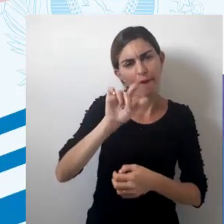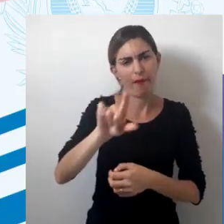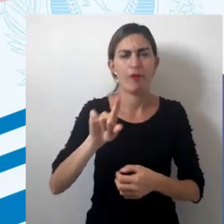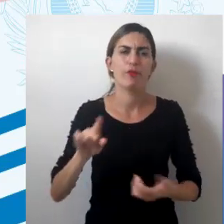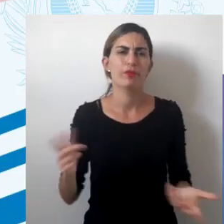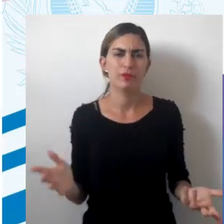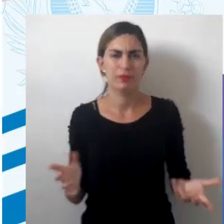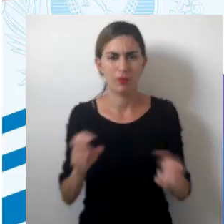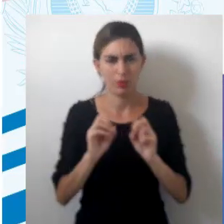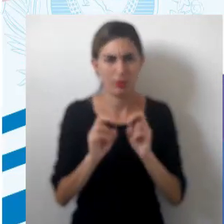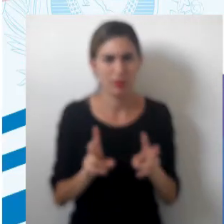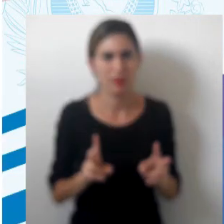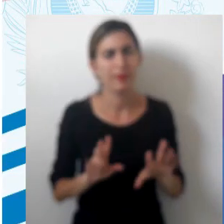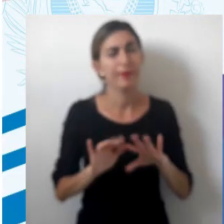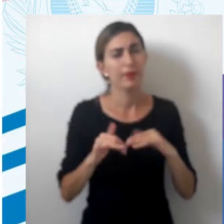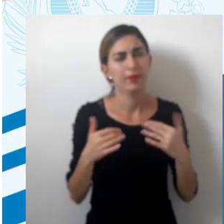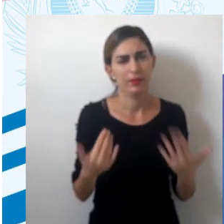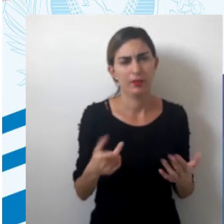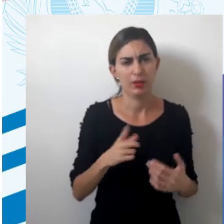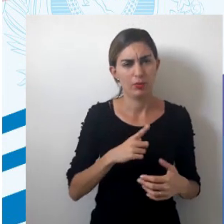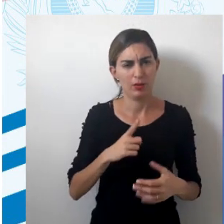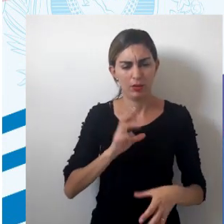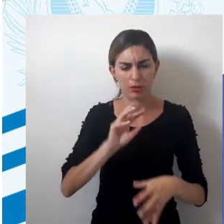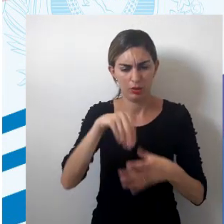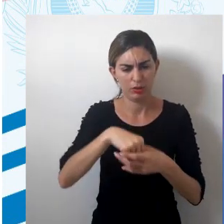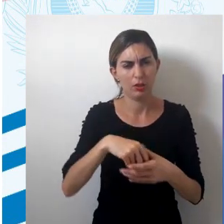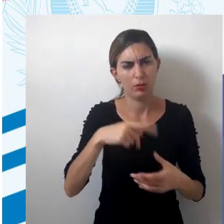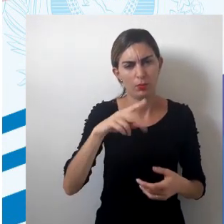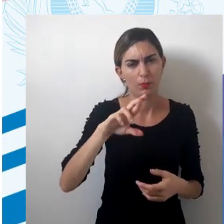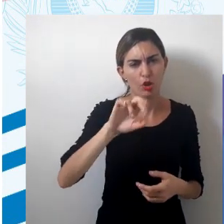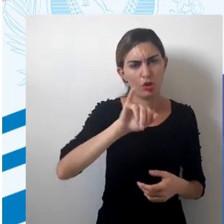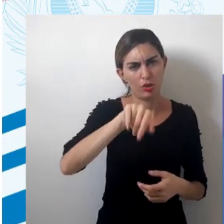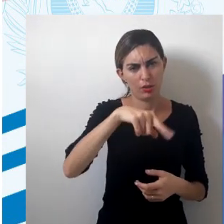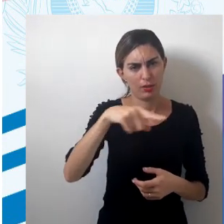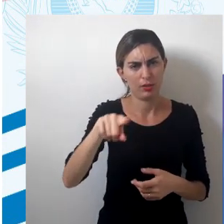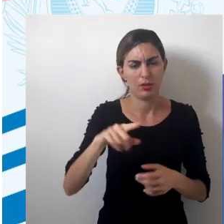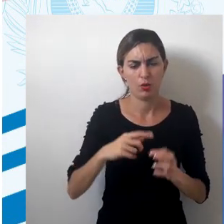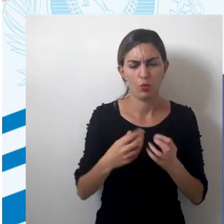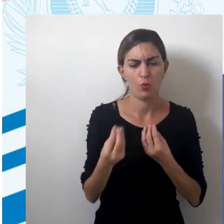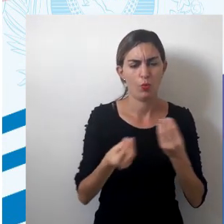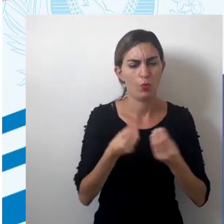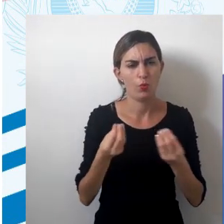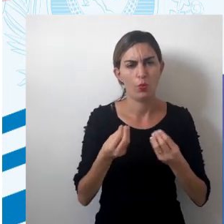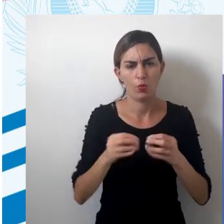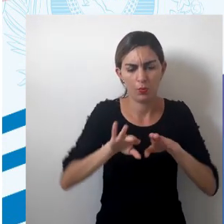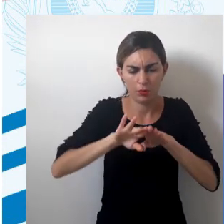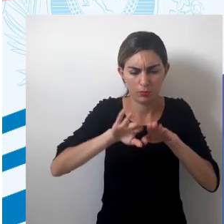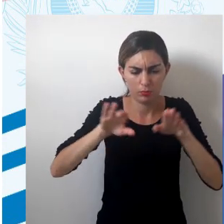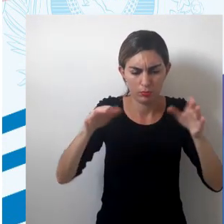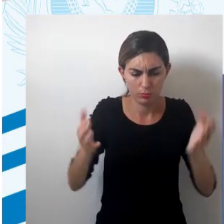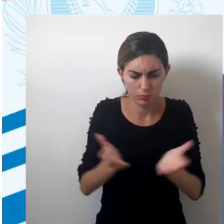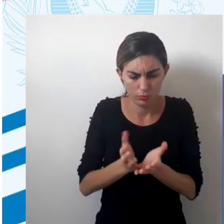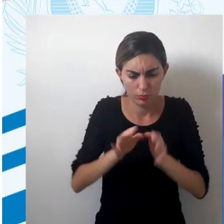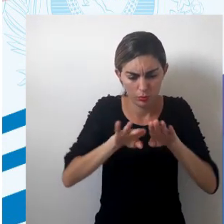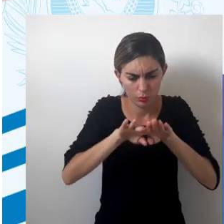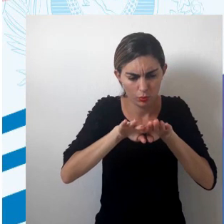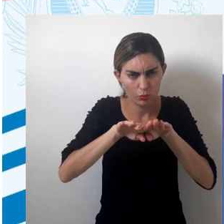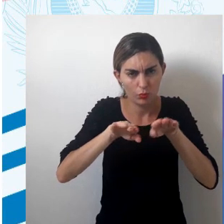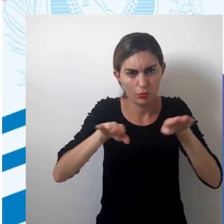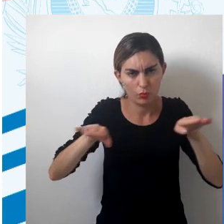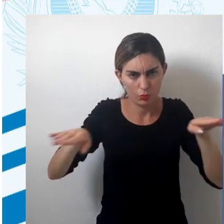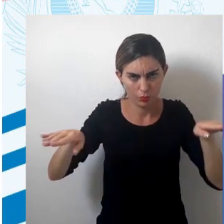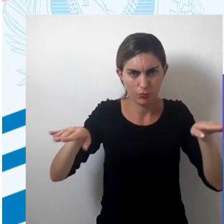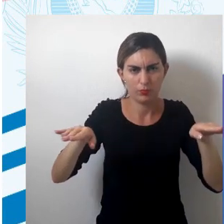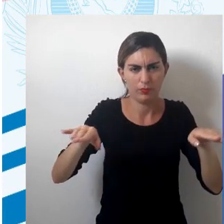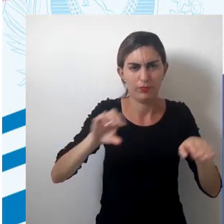superfície. Ok? Então, gente vai ter dentro das projeções cartográficas uma forma pela qual a superfície esférica, que no caso